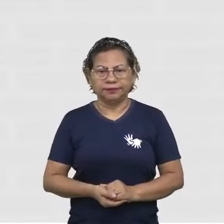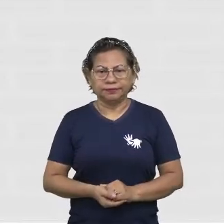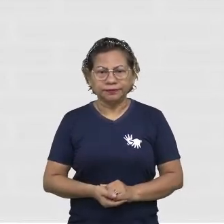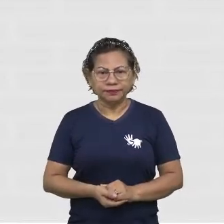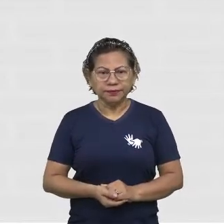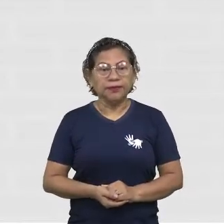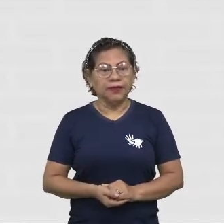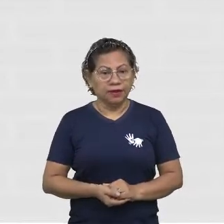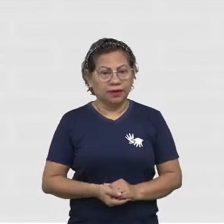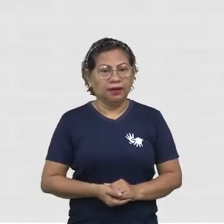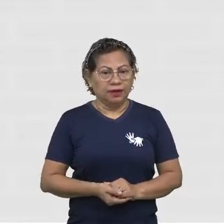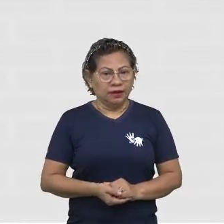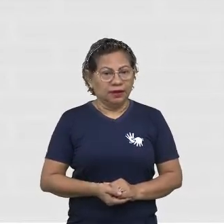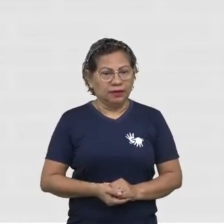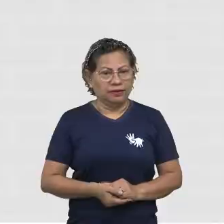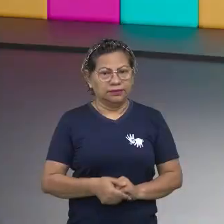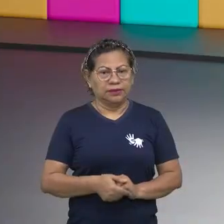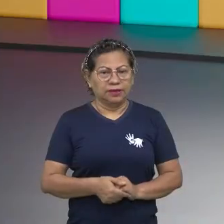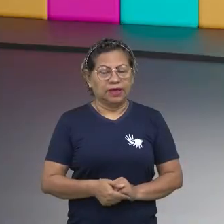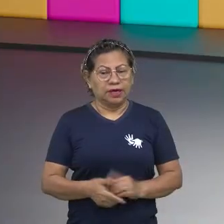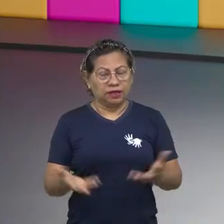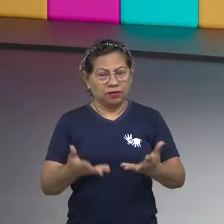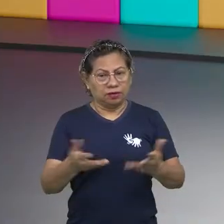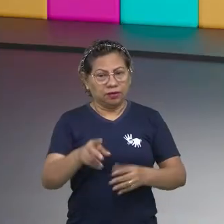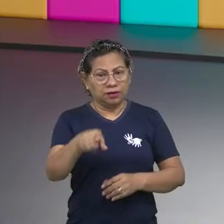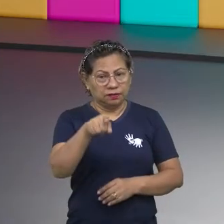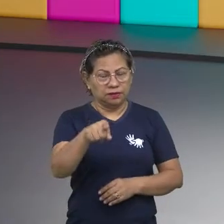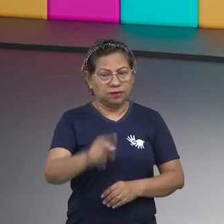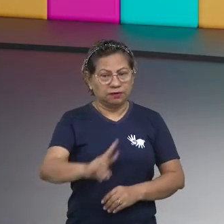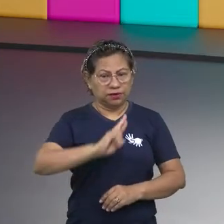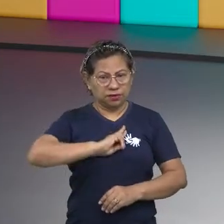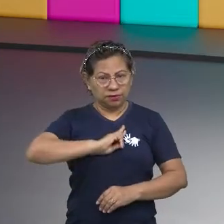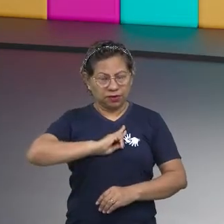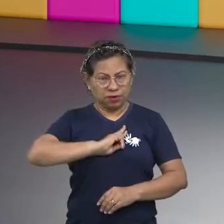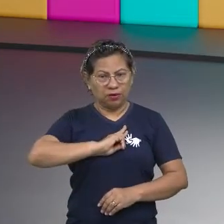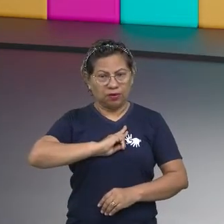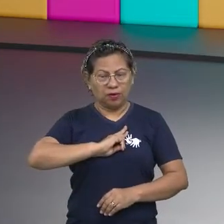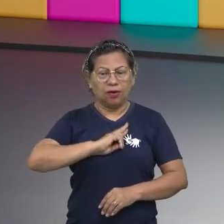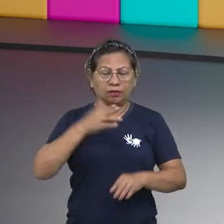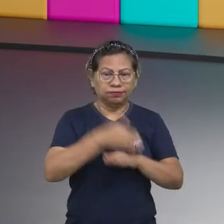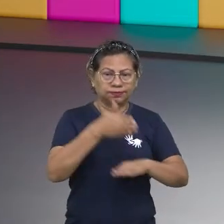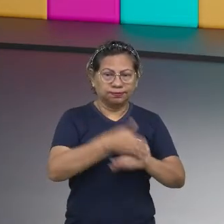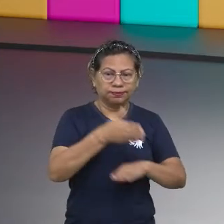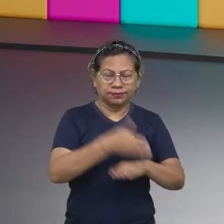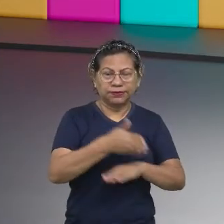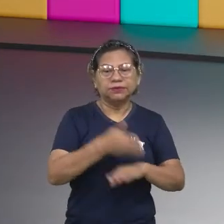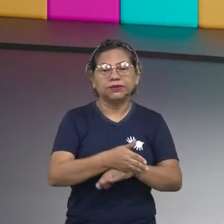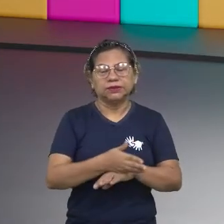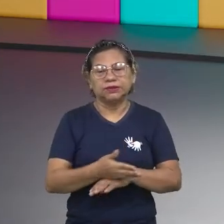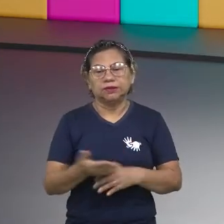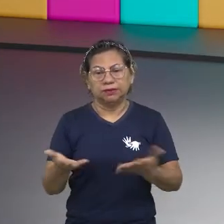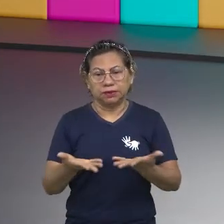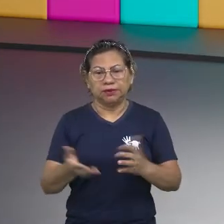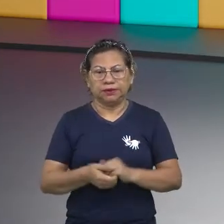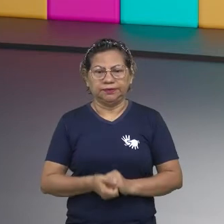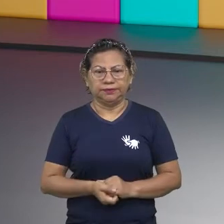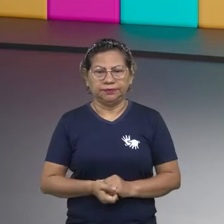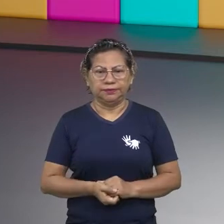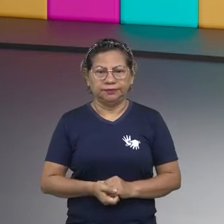agora um quiz, que vocês vão responder. E aí, espero a participação de vocês, que diz o seguinte.